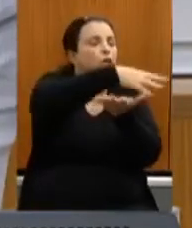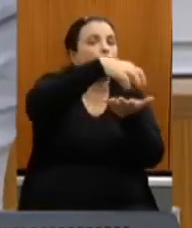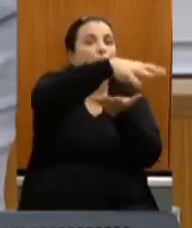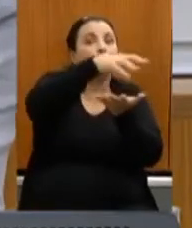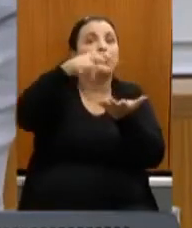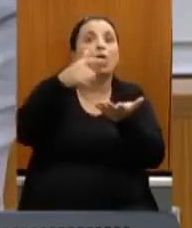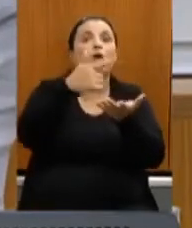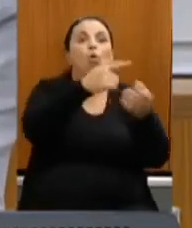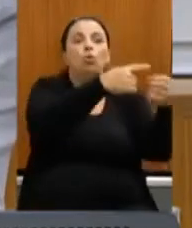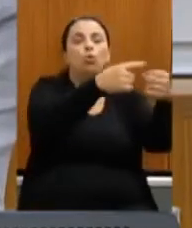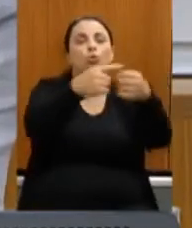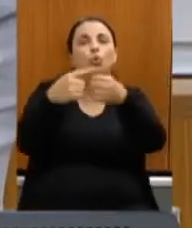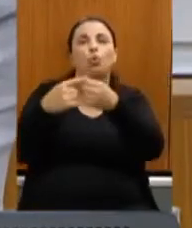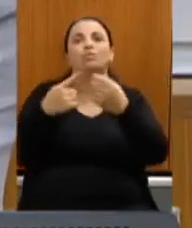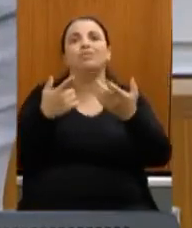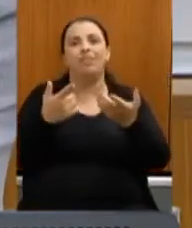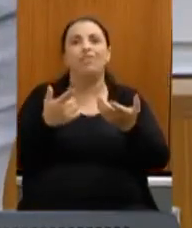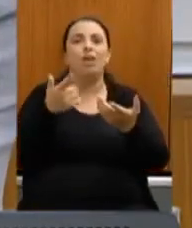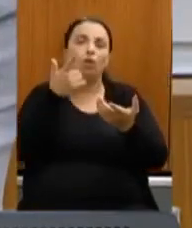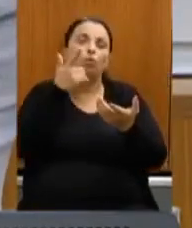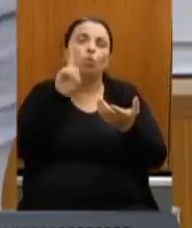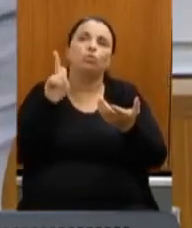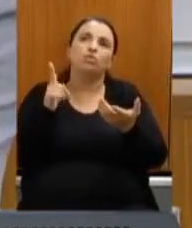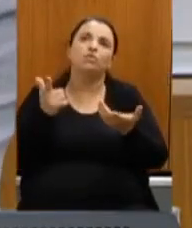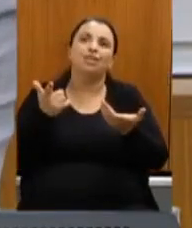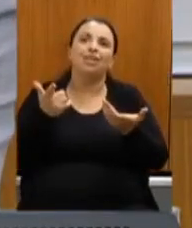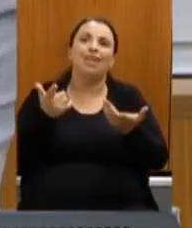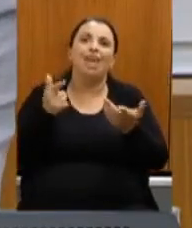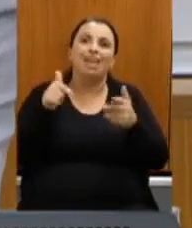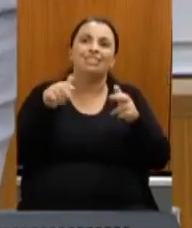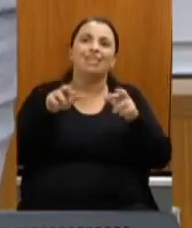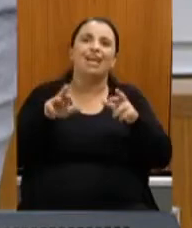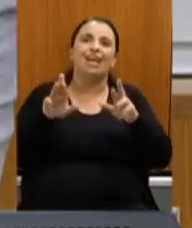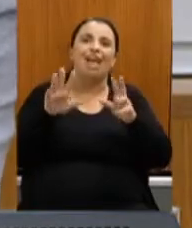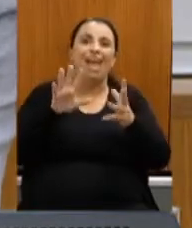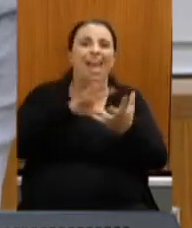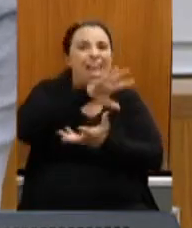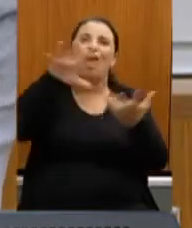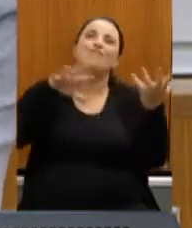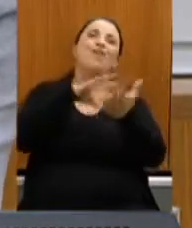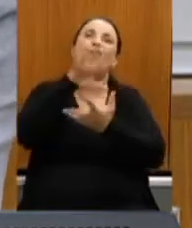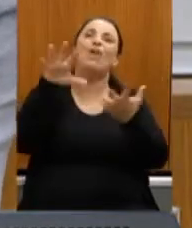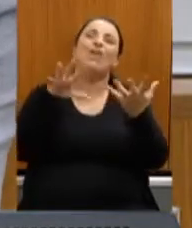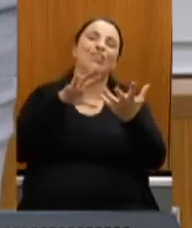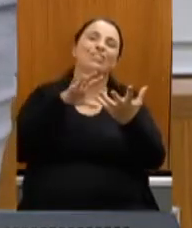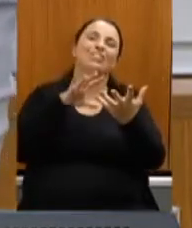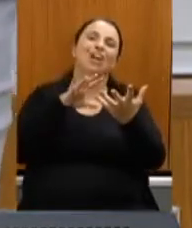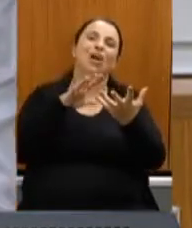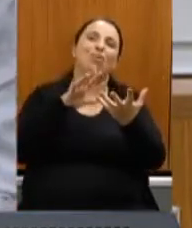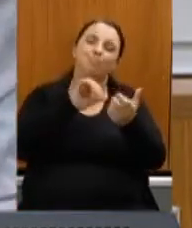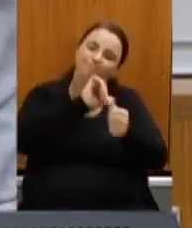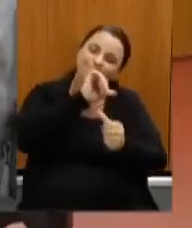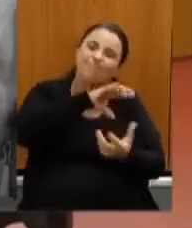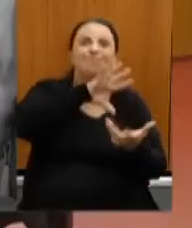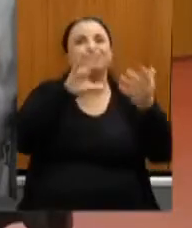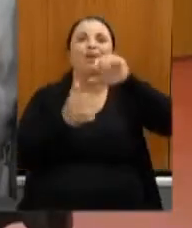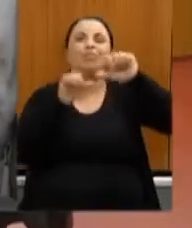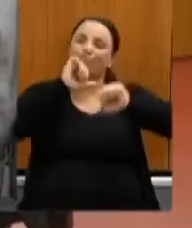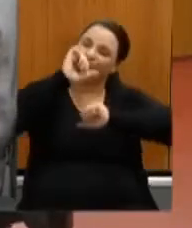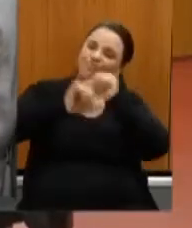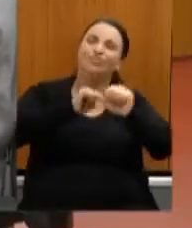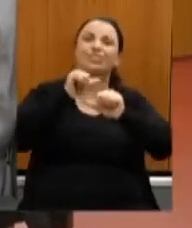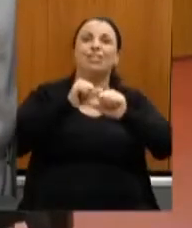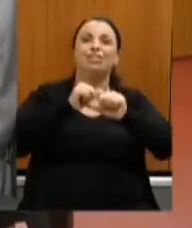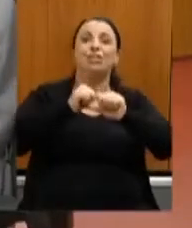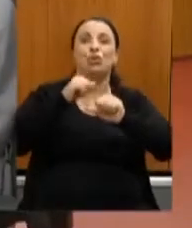para esses fundos eu acho que a gente faz a tão esperada revolução no estado inteiro da cultura né então